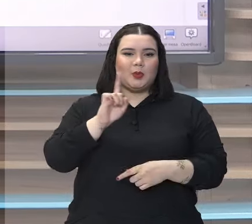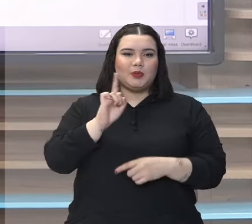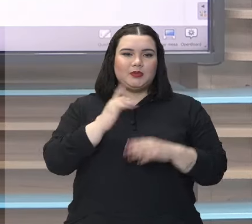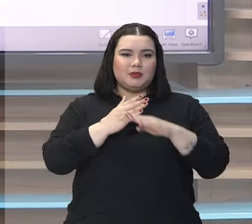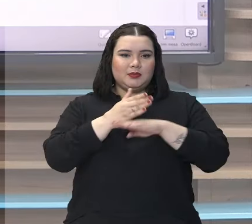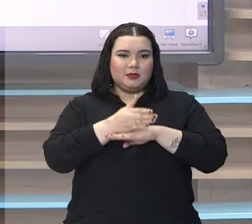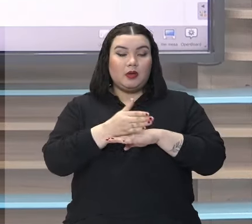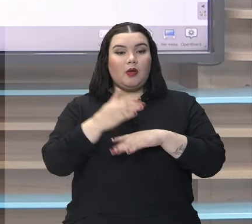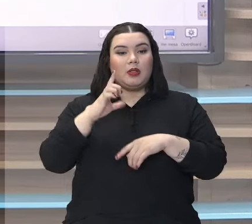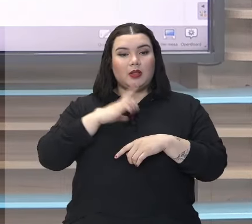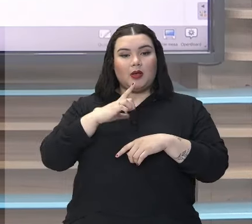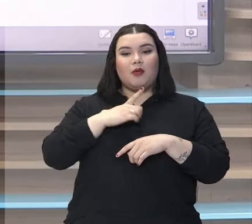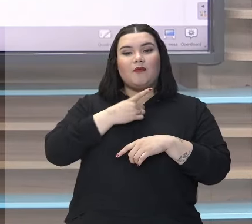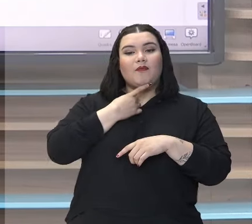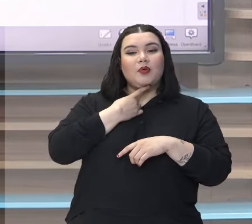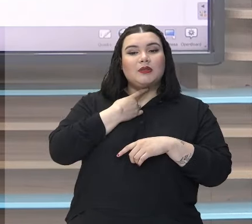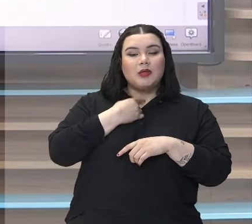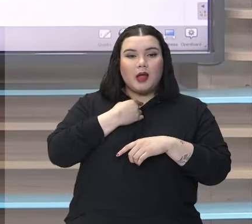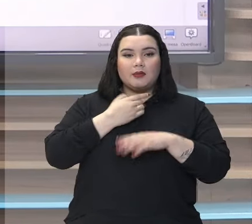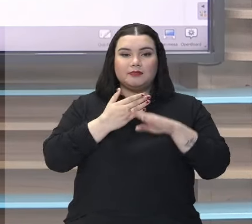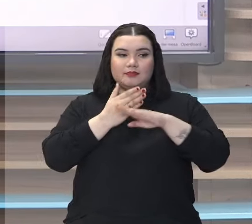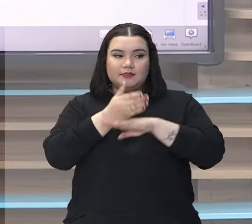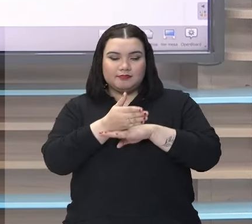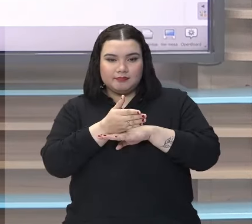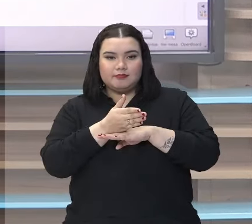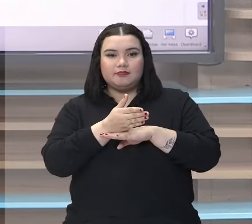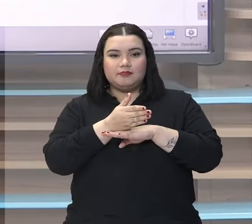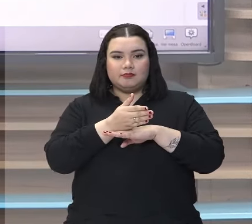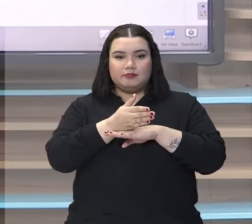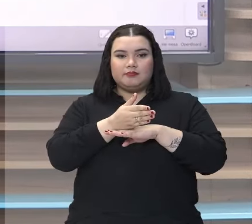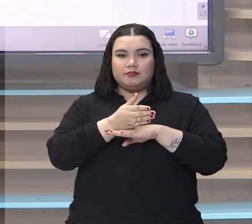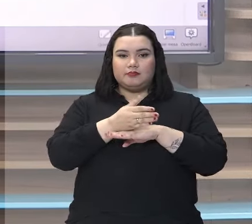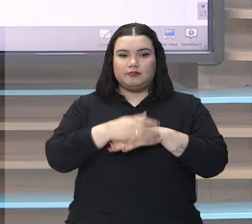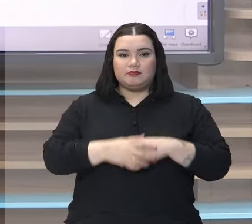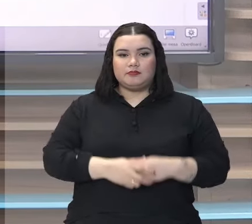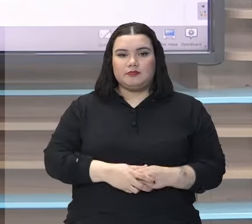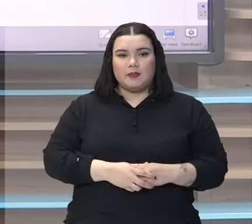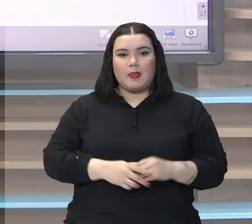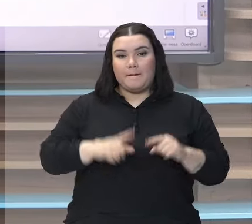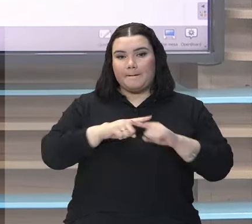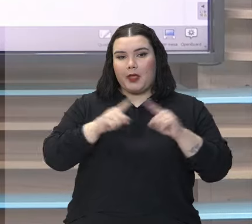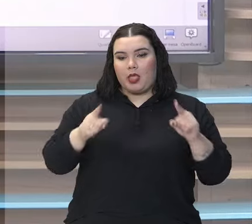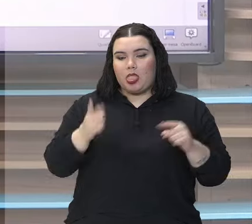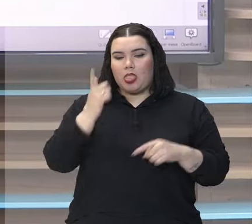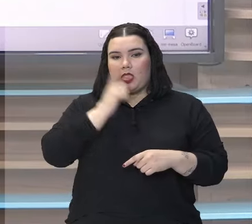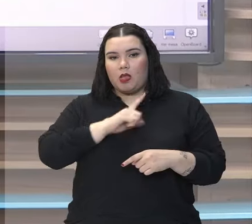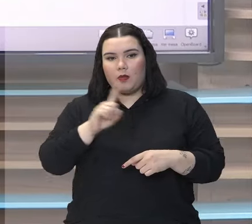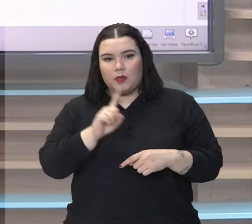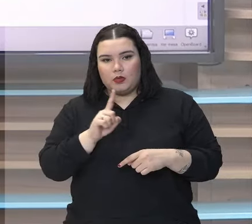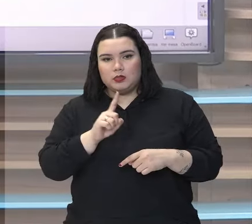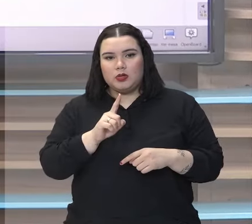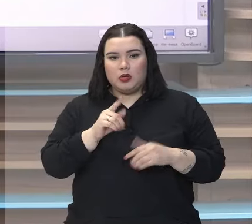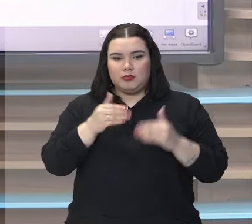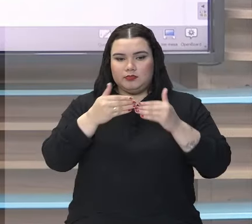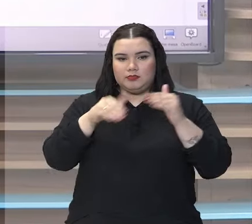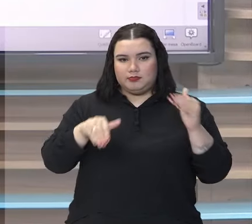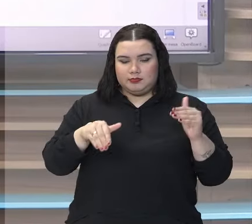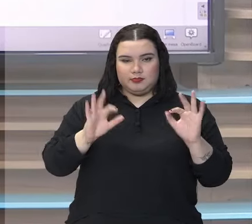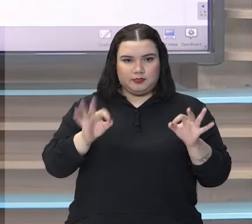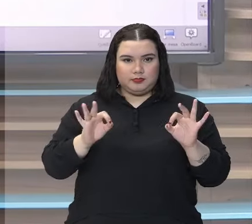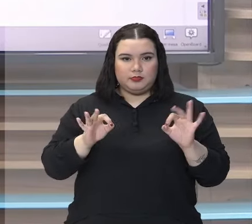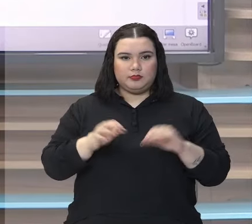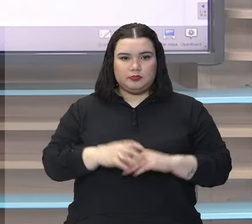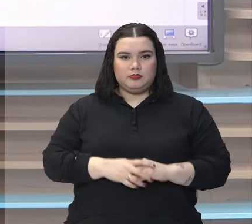minha vontade de ir, na primeira oração, e não poder ir, é uma oposição com relação à primeira.